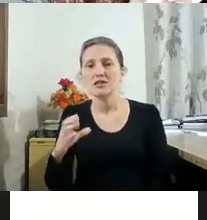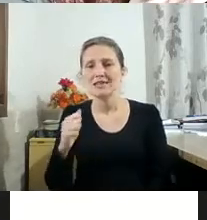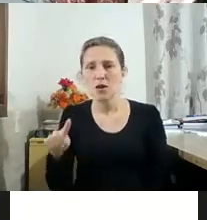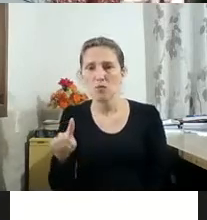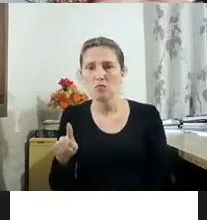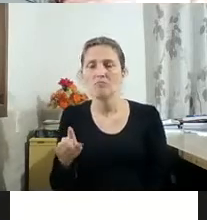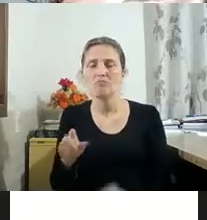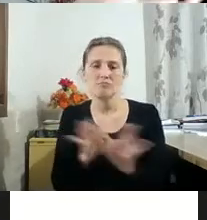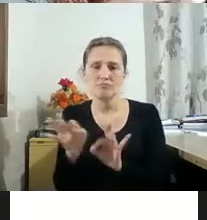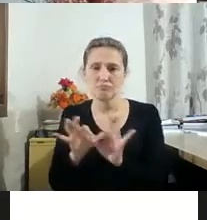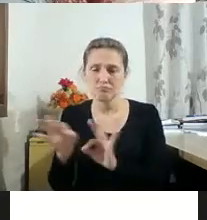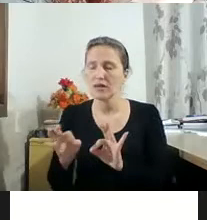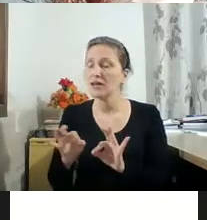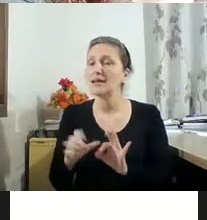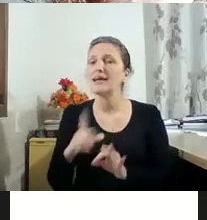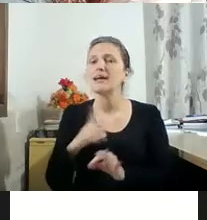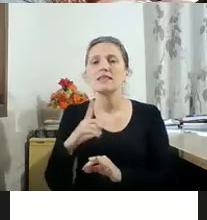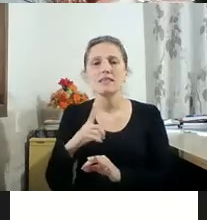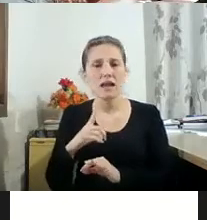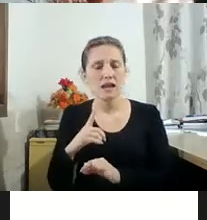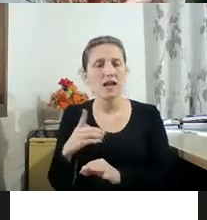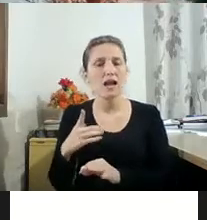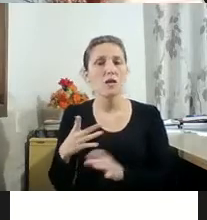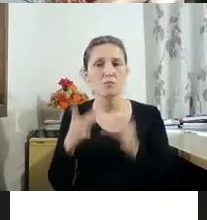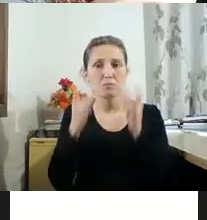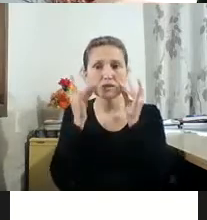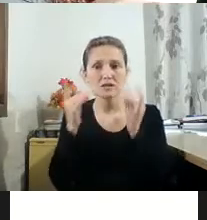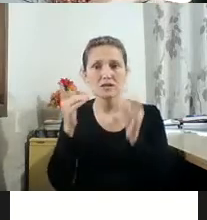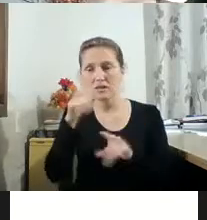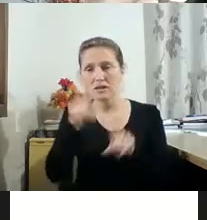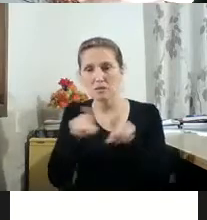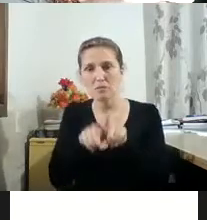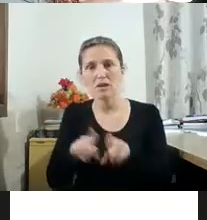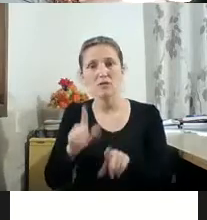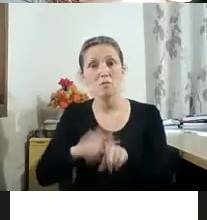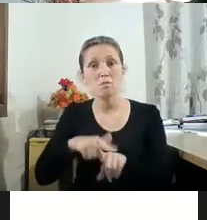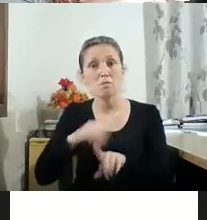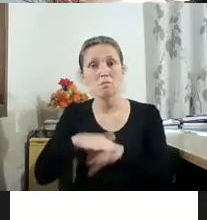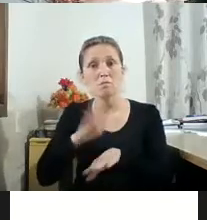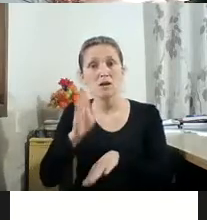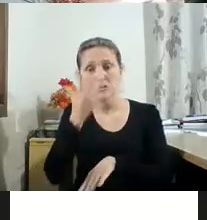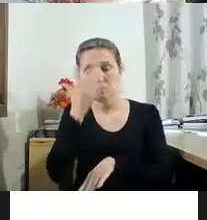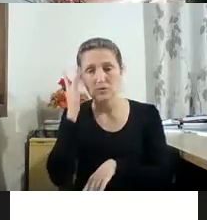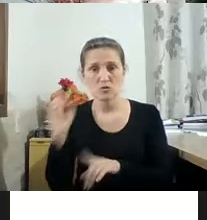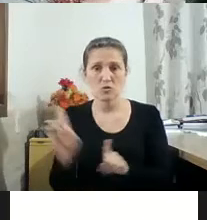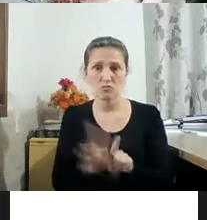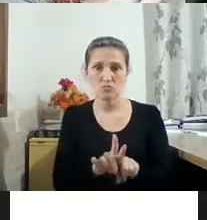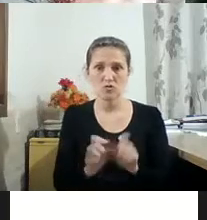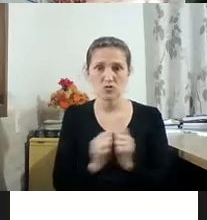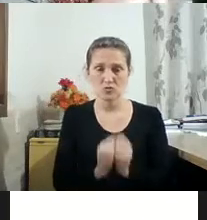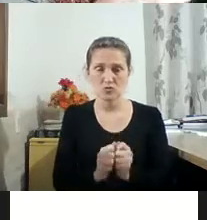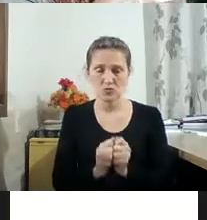tem sua presença. E que nesse caso desse livro, de viagem pelo Fantástico,